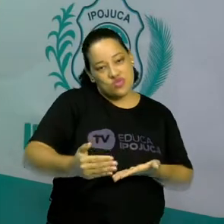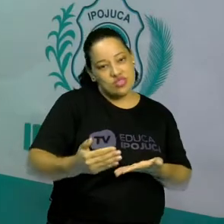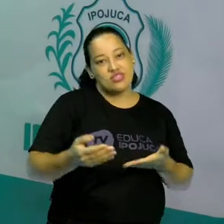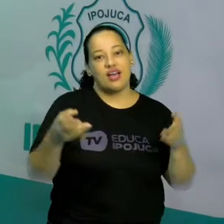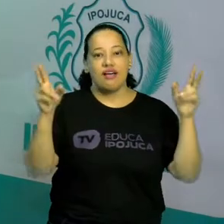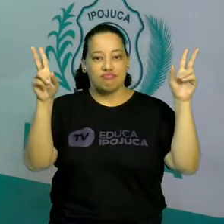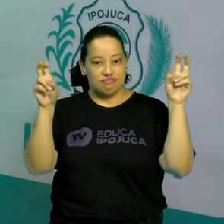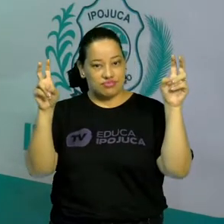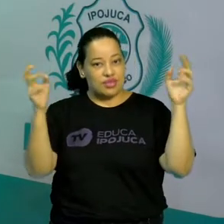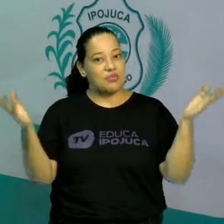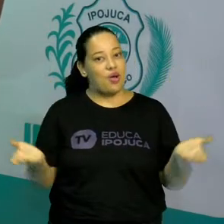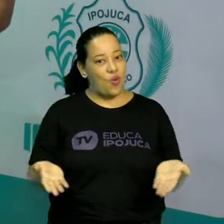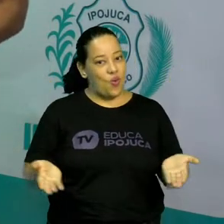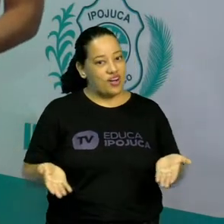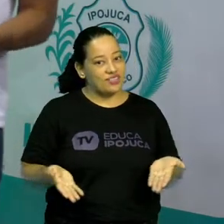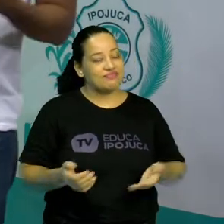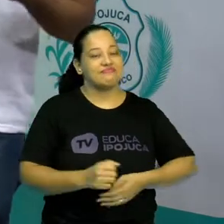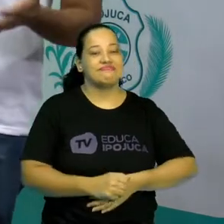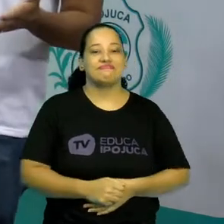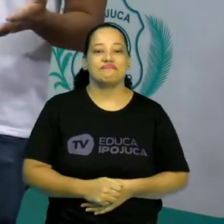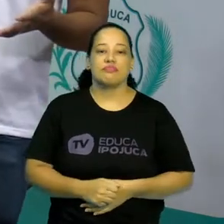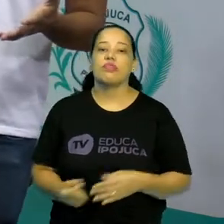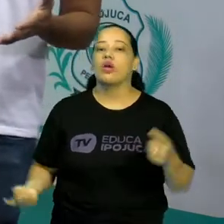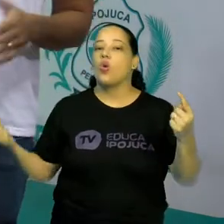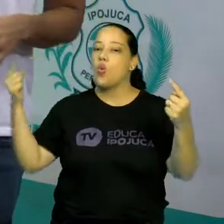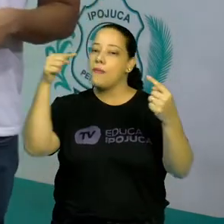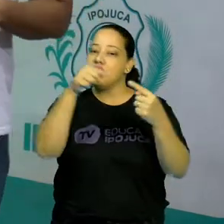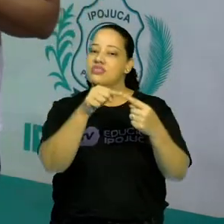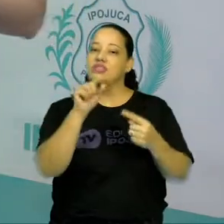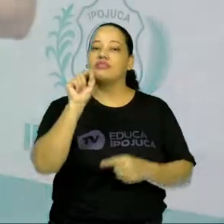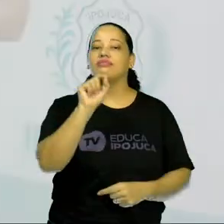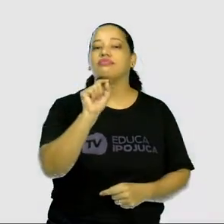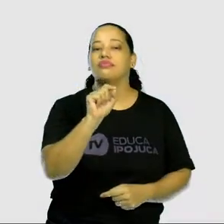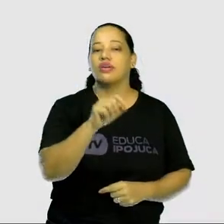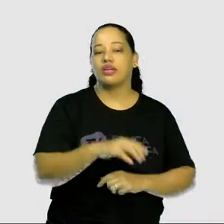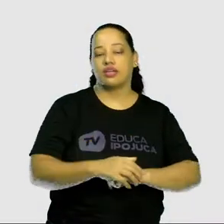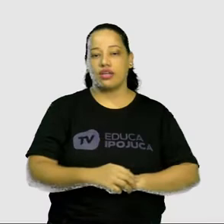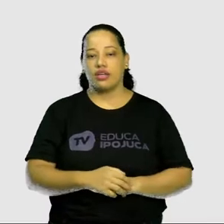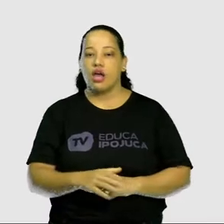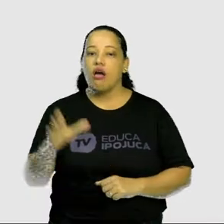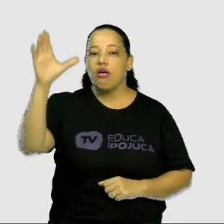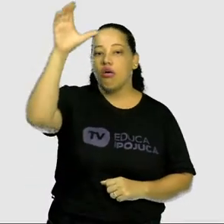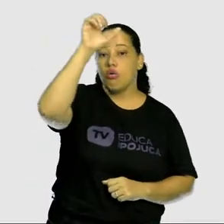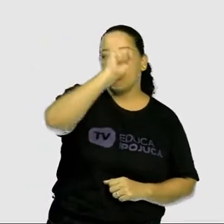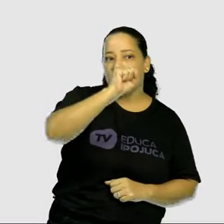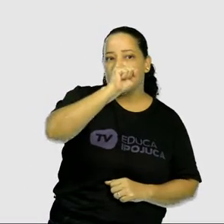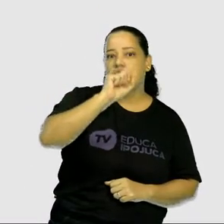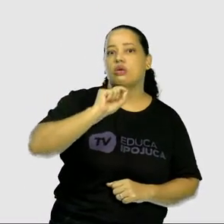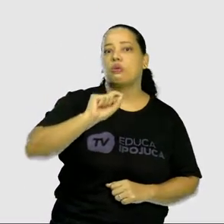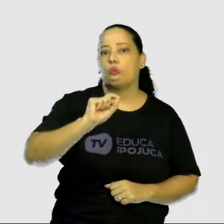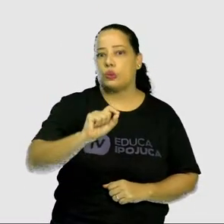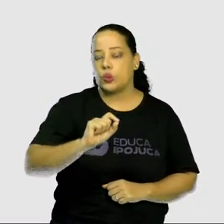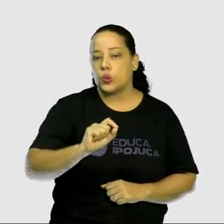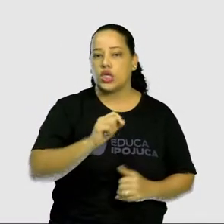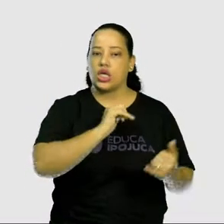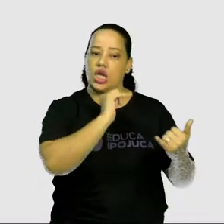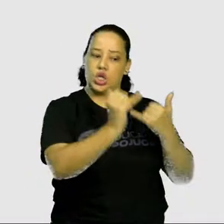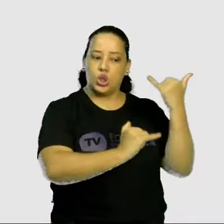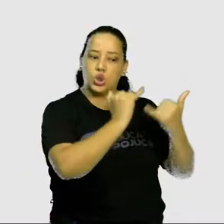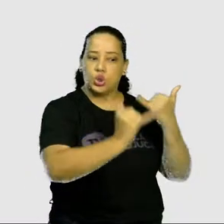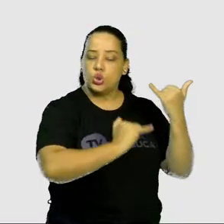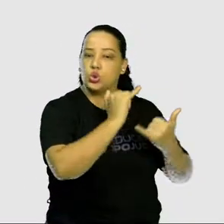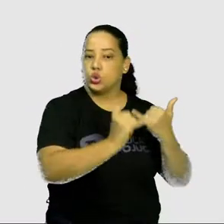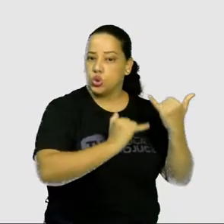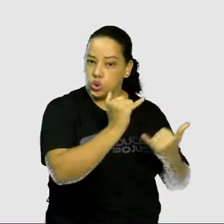nosso assunto da aula de hoje. O objetivo da nossa aula hoje é compreender o que são os jogos populares e como eles são